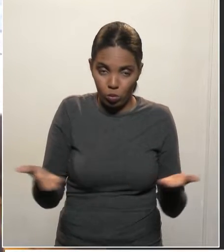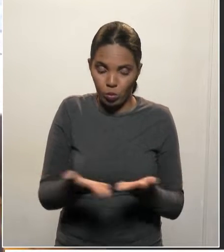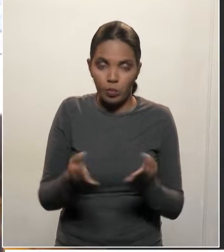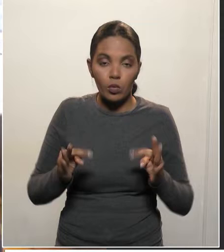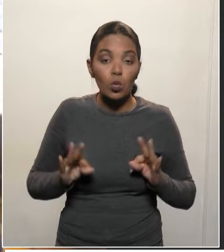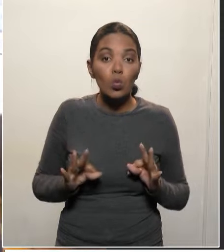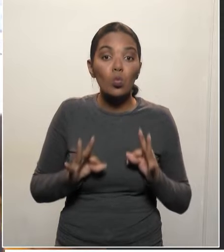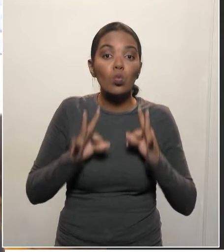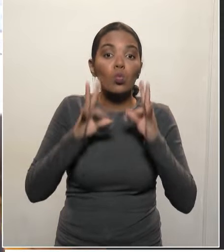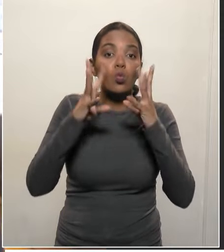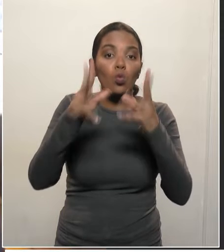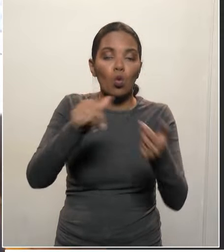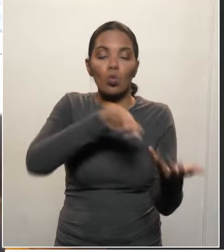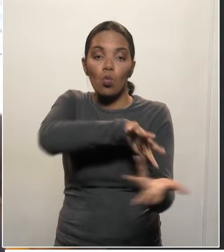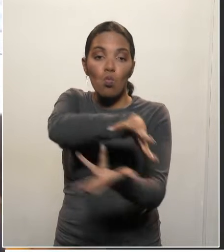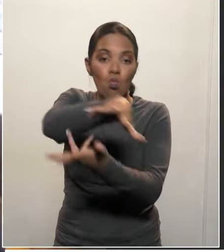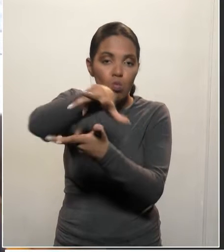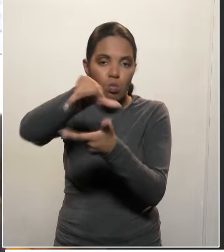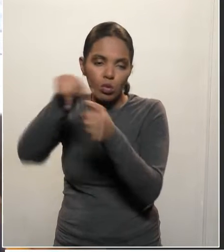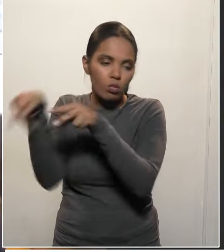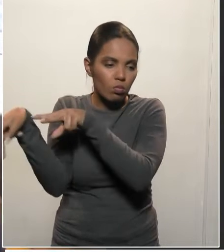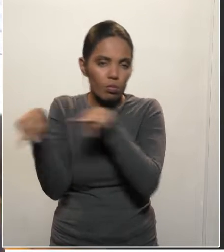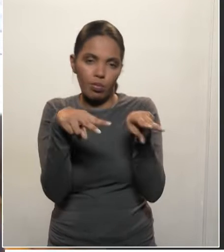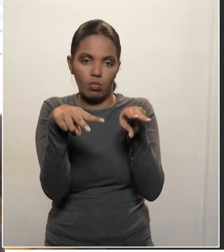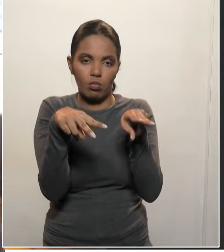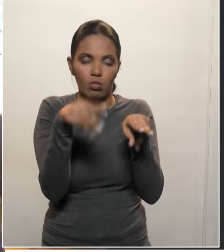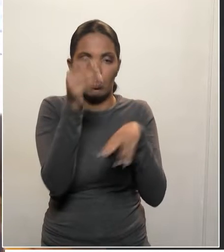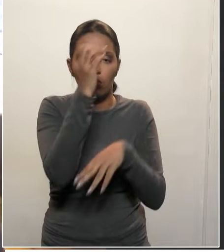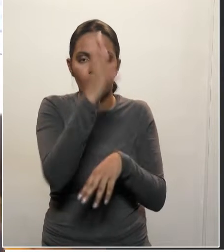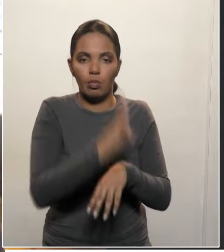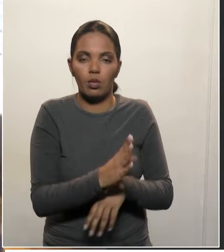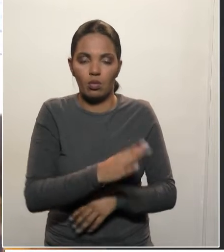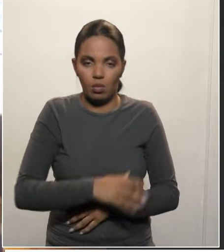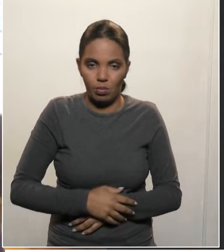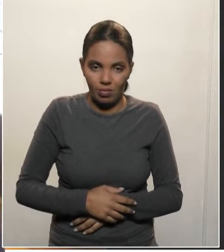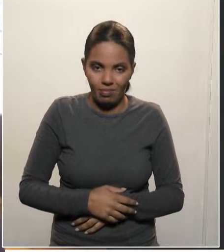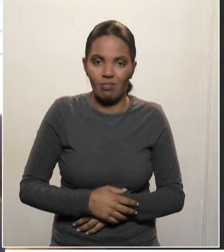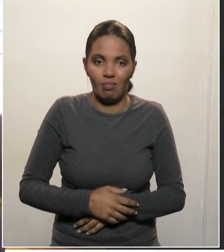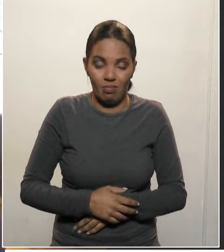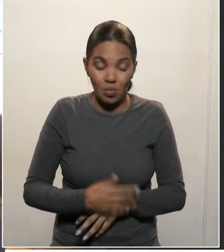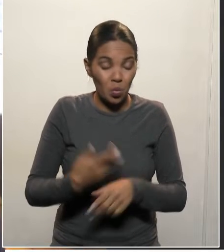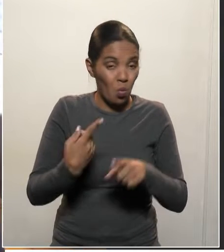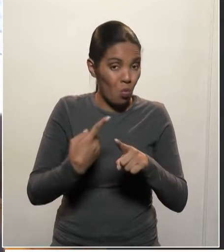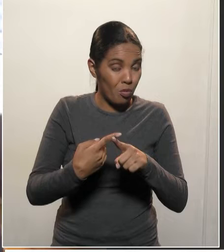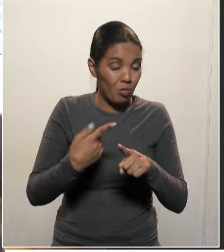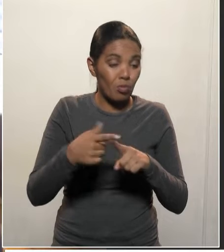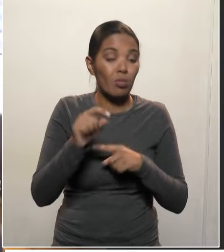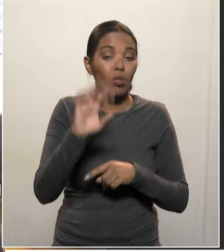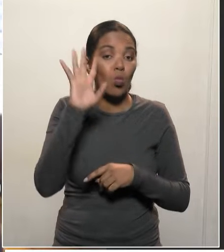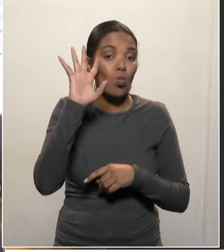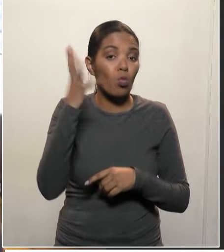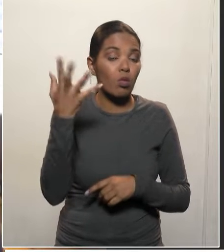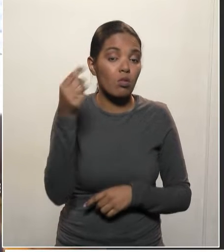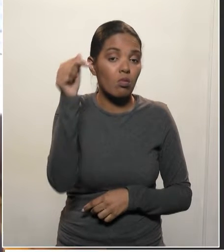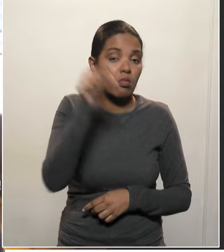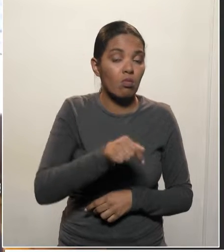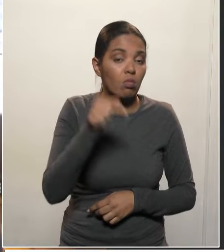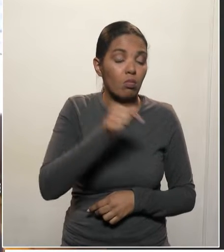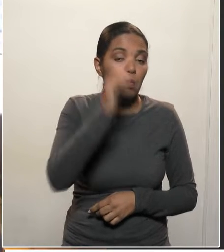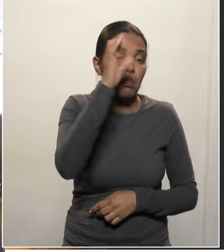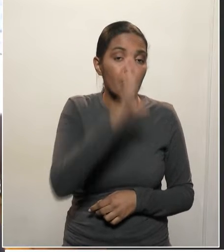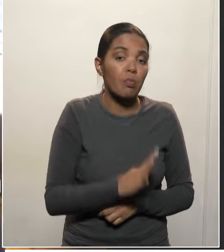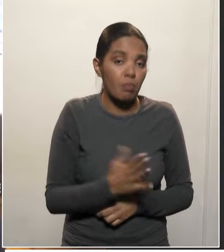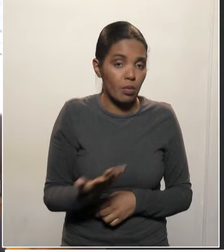olhos do mundo, eles estão voltados para o Brasil. O que está ocorrendo com relação à pandemia aqui no